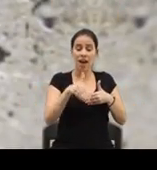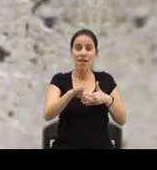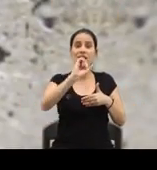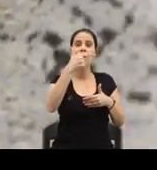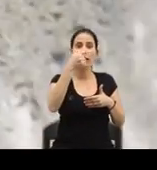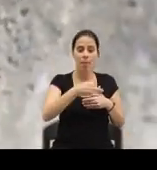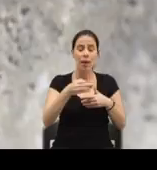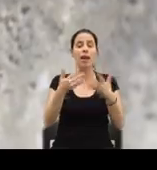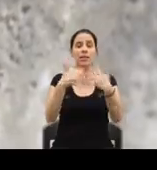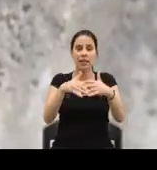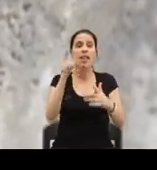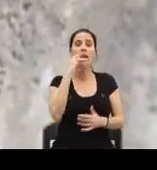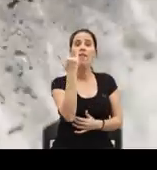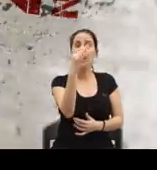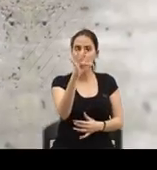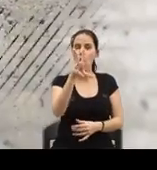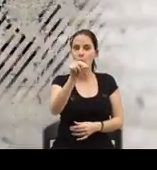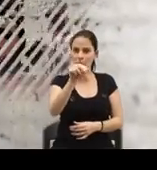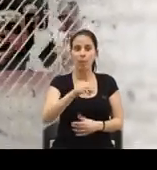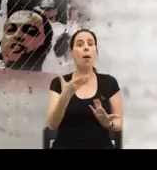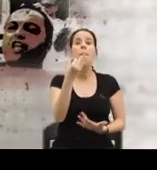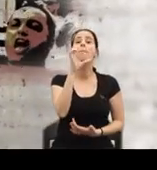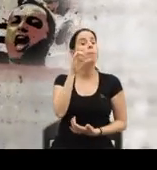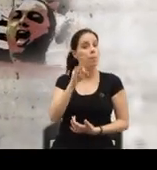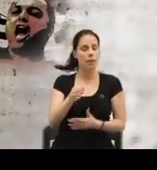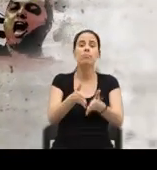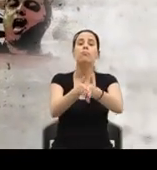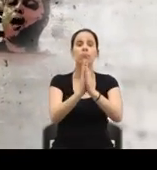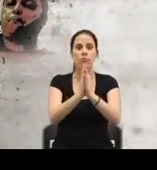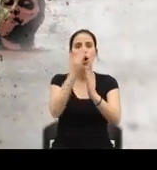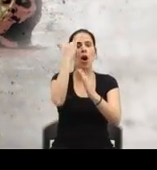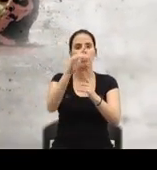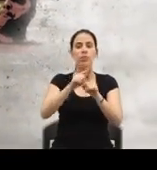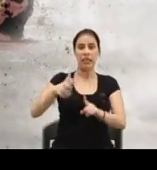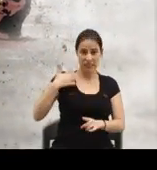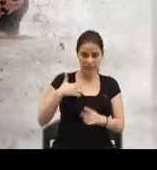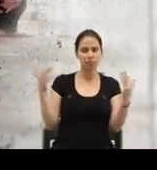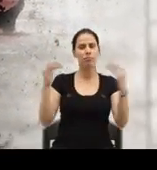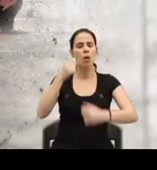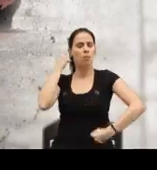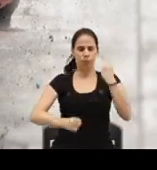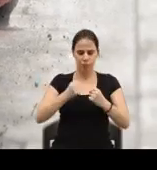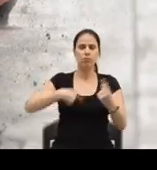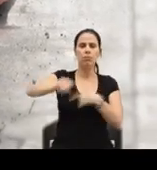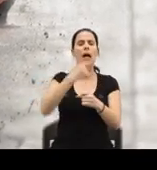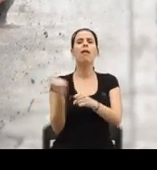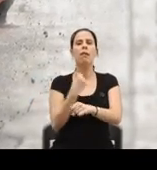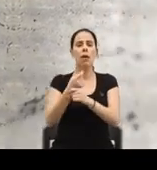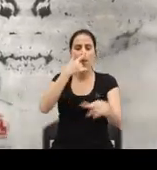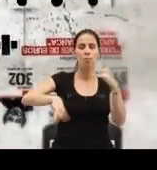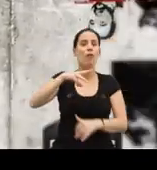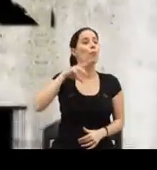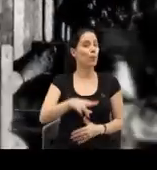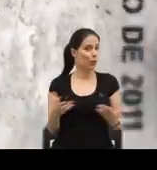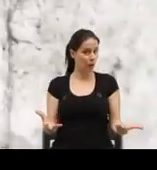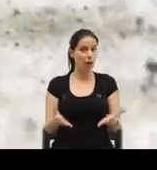pela CGTP intersindical para o dia 24 de novembro. O PCP apela ao alargamento da indignação e do protesto dos trabalhadores e do povo